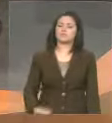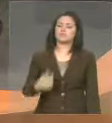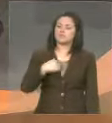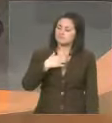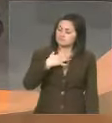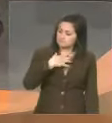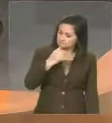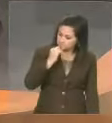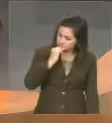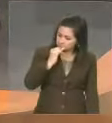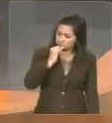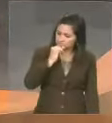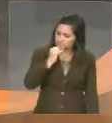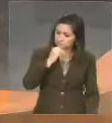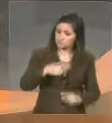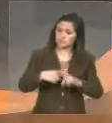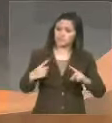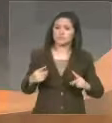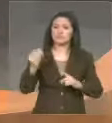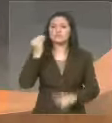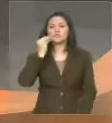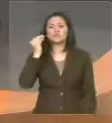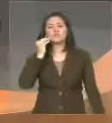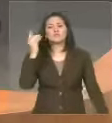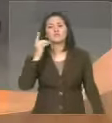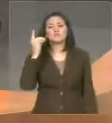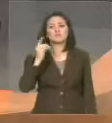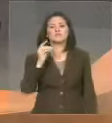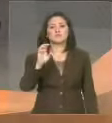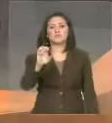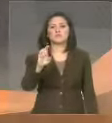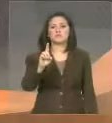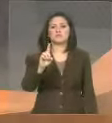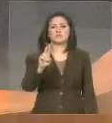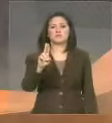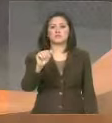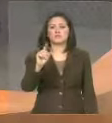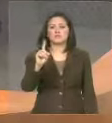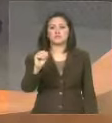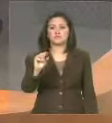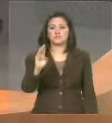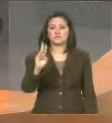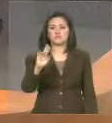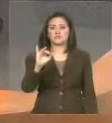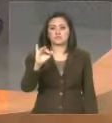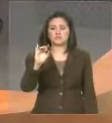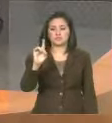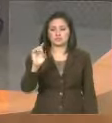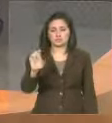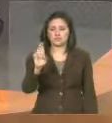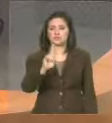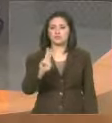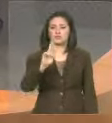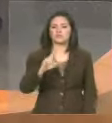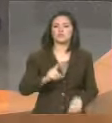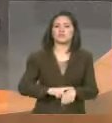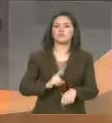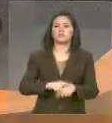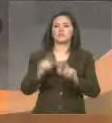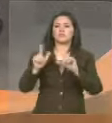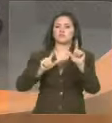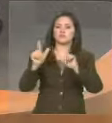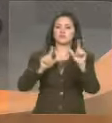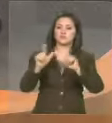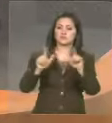vejo o deputado Eduardo Braide utilizar o tempo de televisão, utilizar-se de